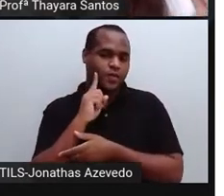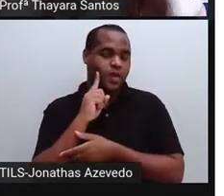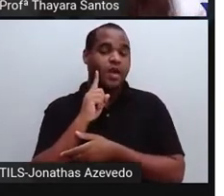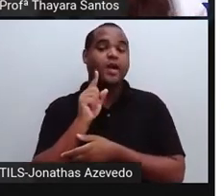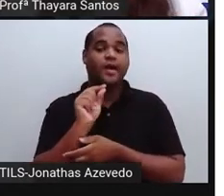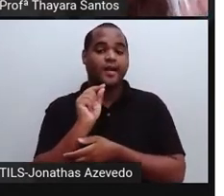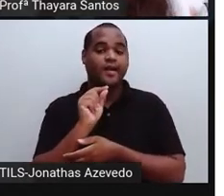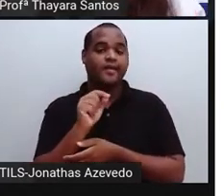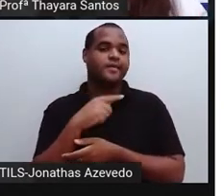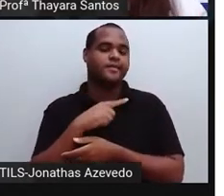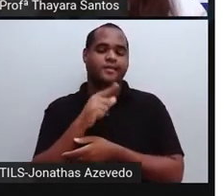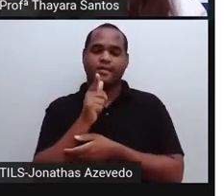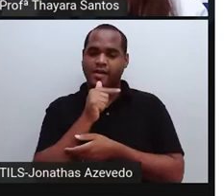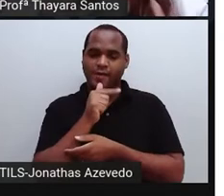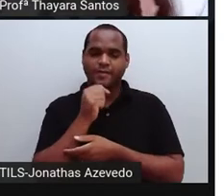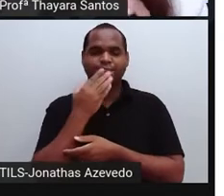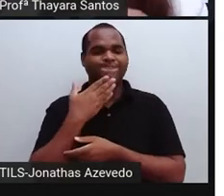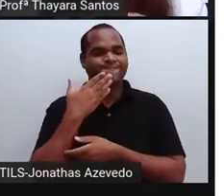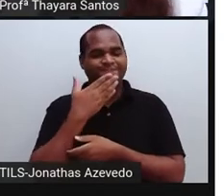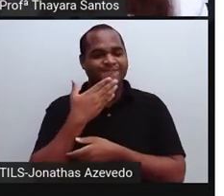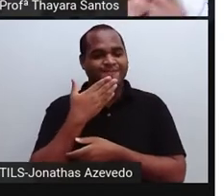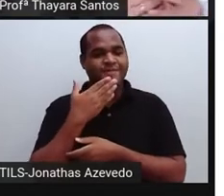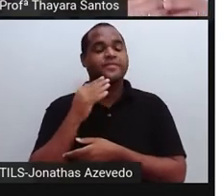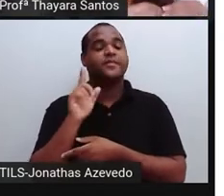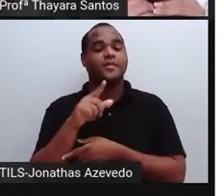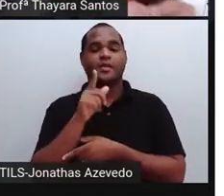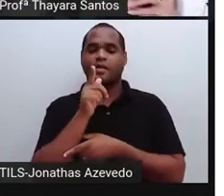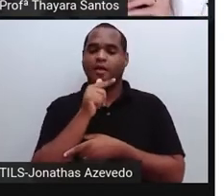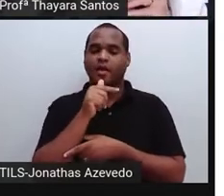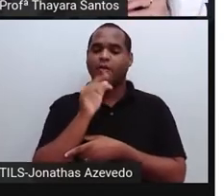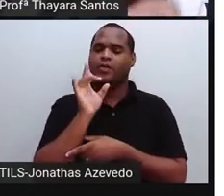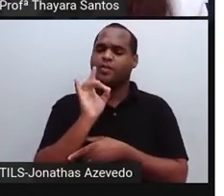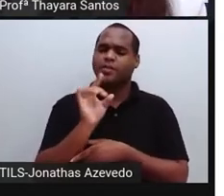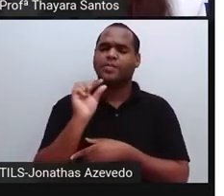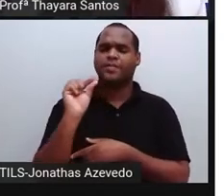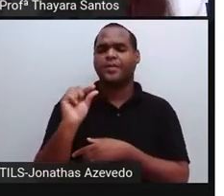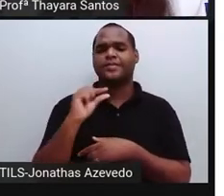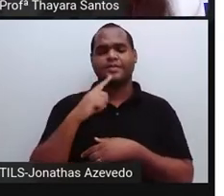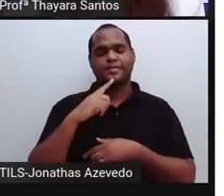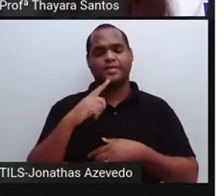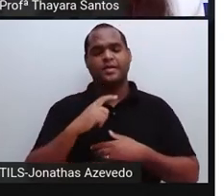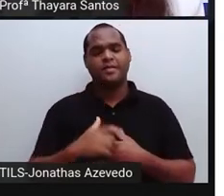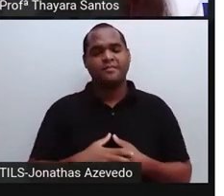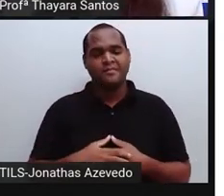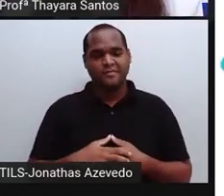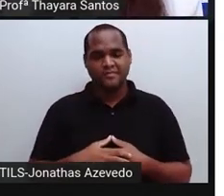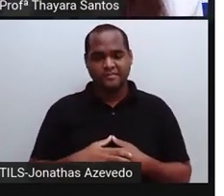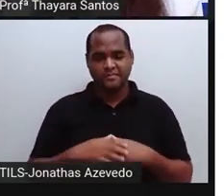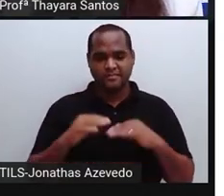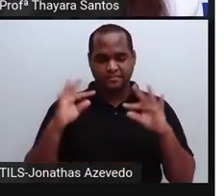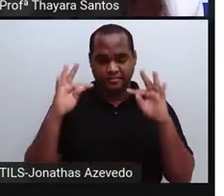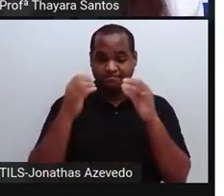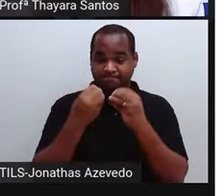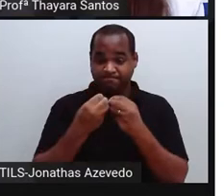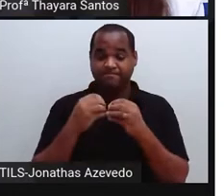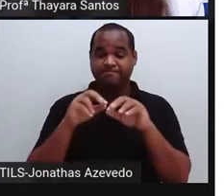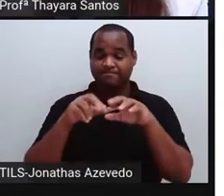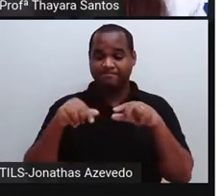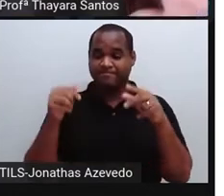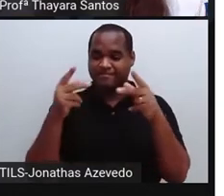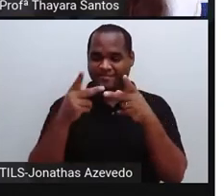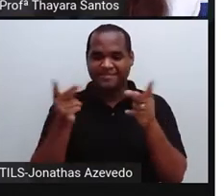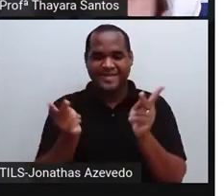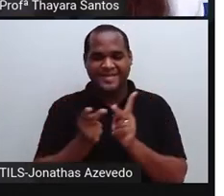justamente a água doce. E ela já é pouquinho aí, como a gente está vendo. Dessa fatia toda aqui, né? Da pizza